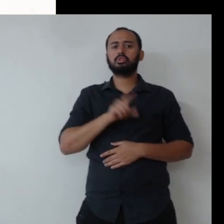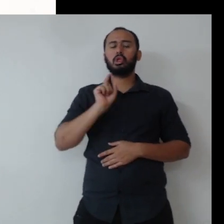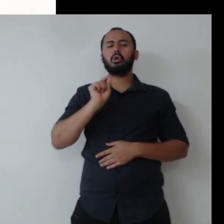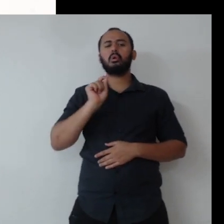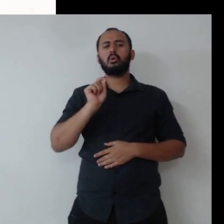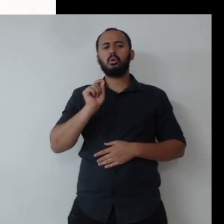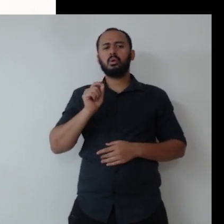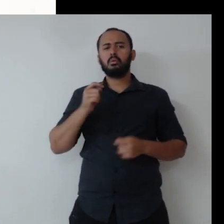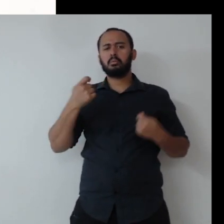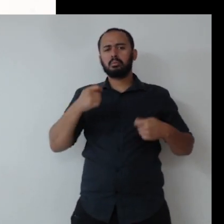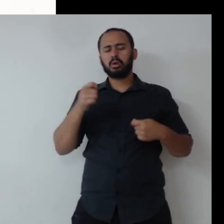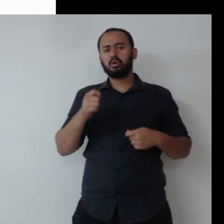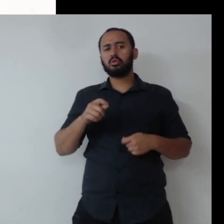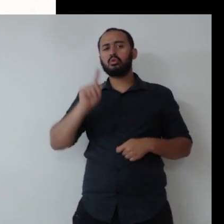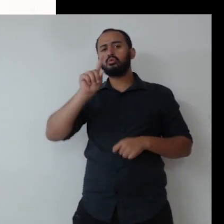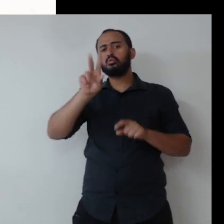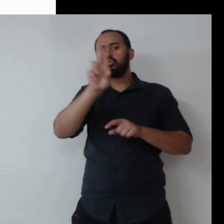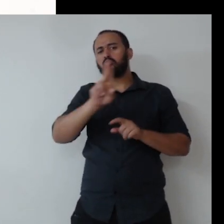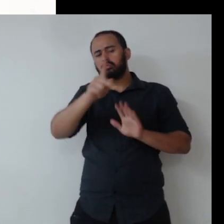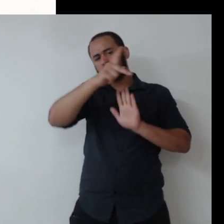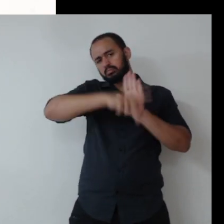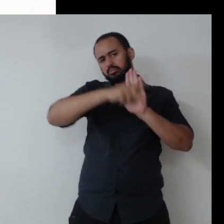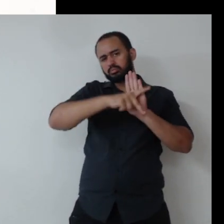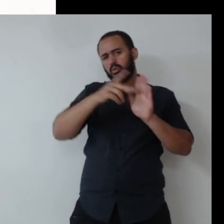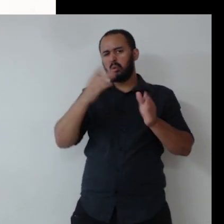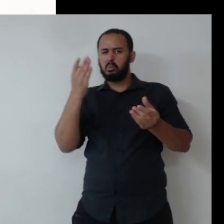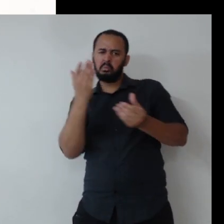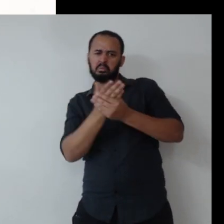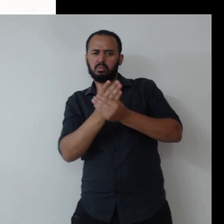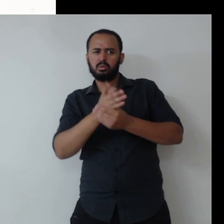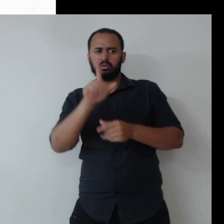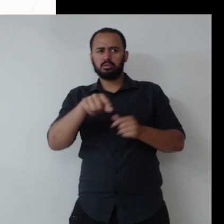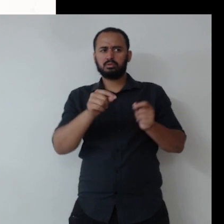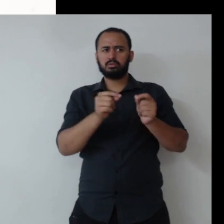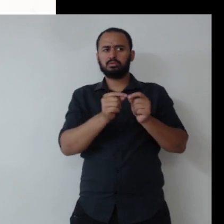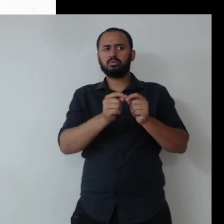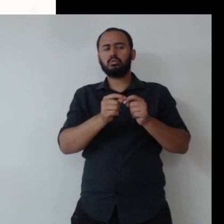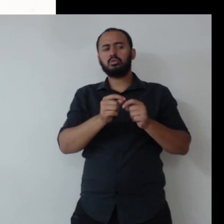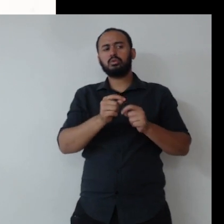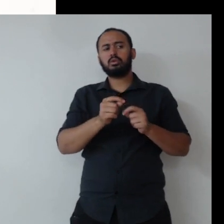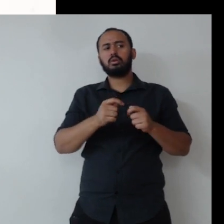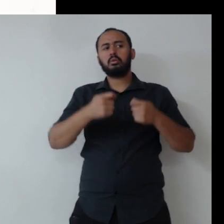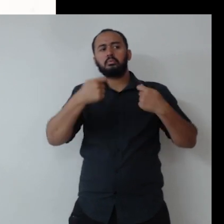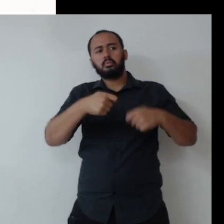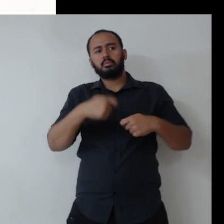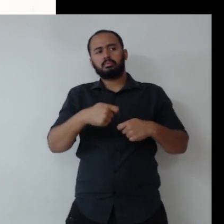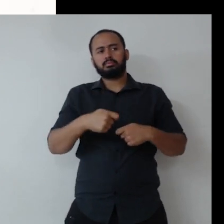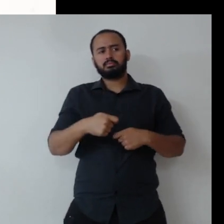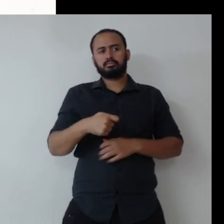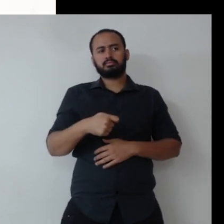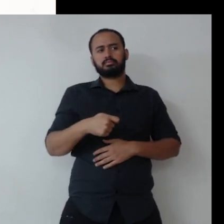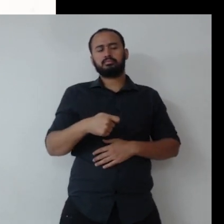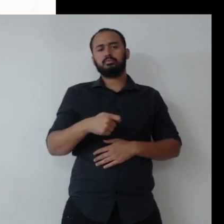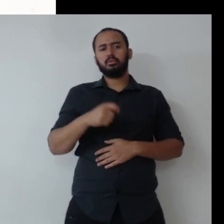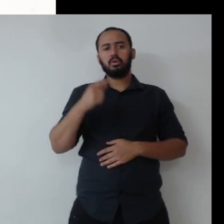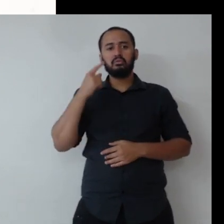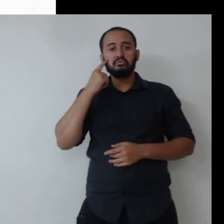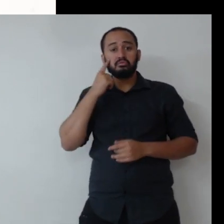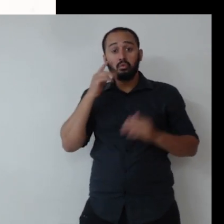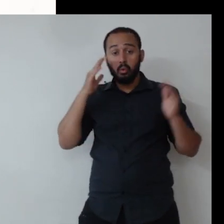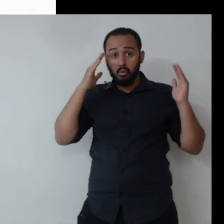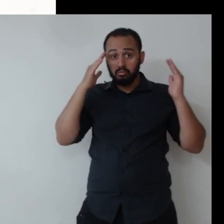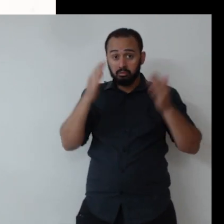sacada é que nos nossos projetos, processos, na cadeia de valor, a gente tenha essas